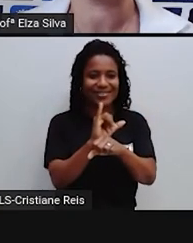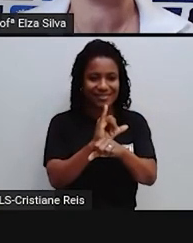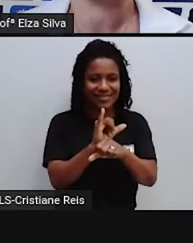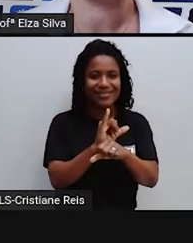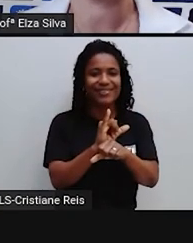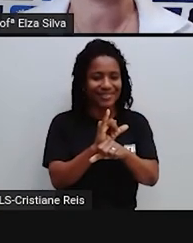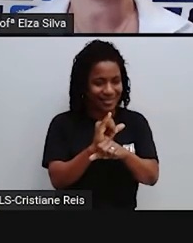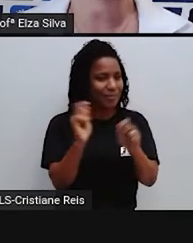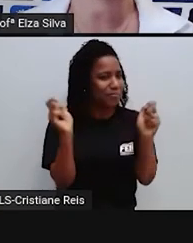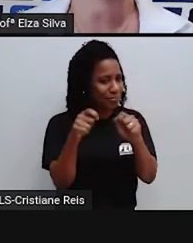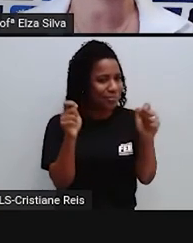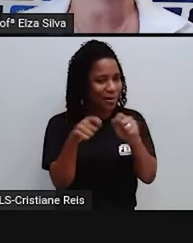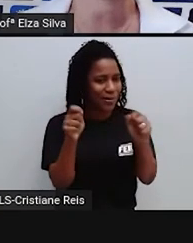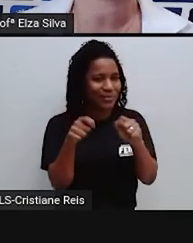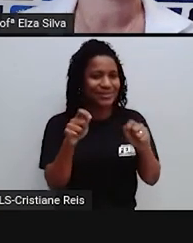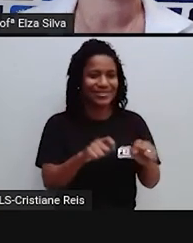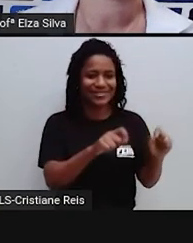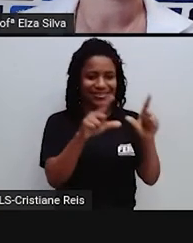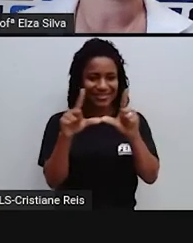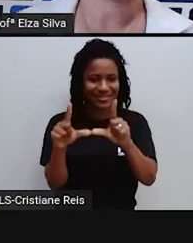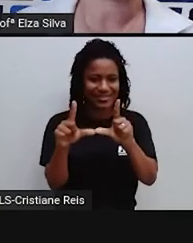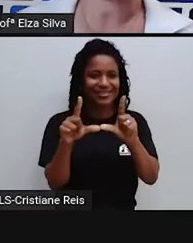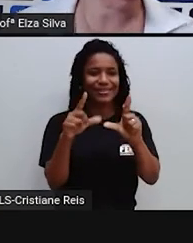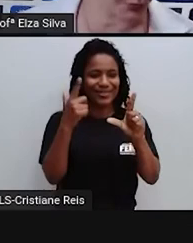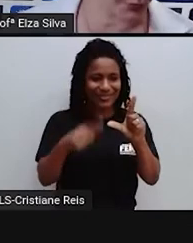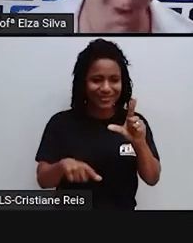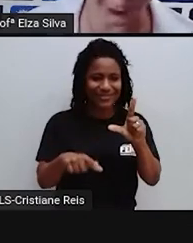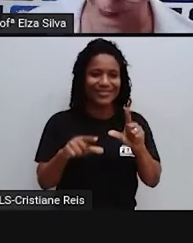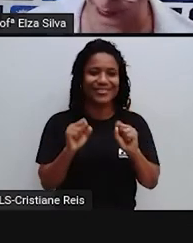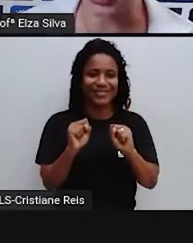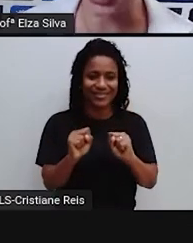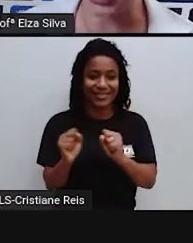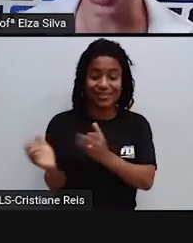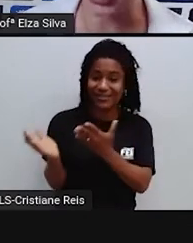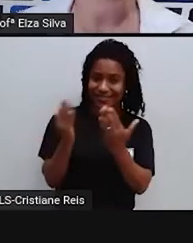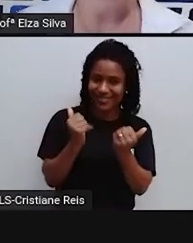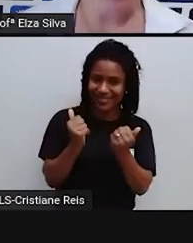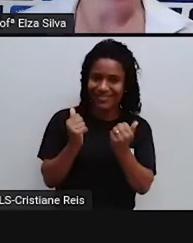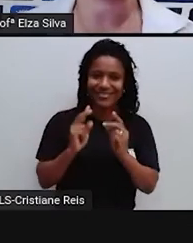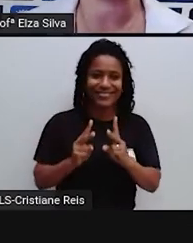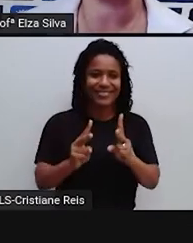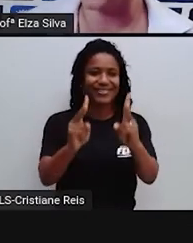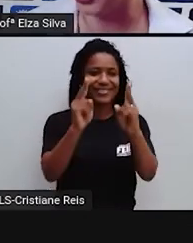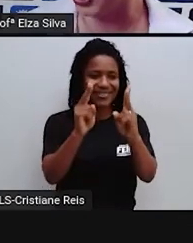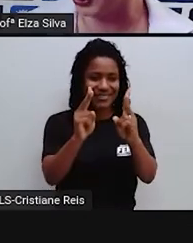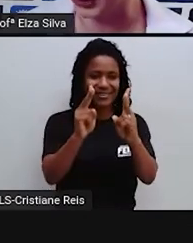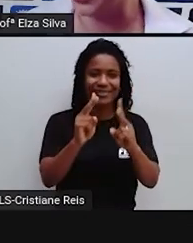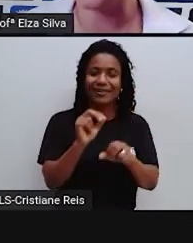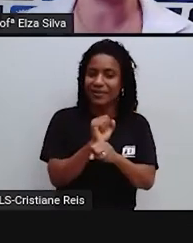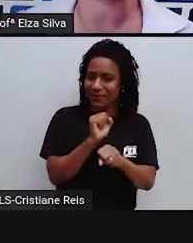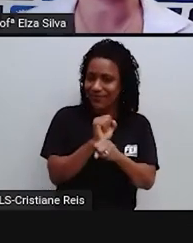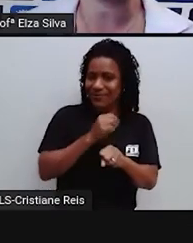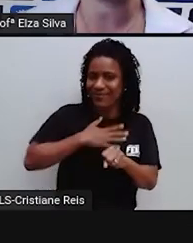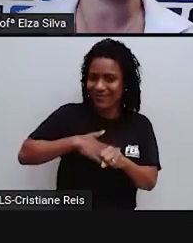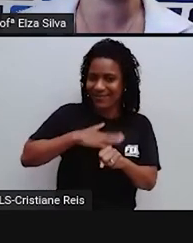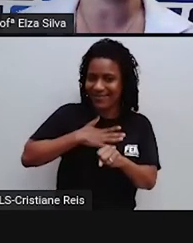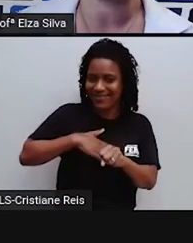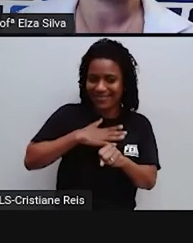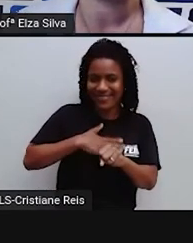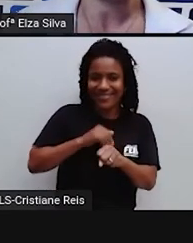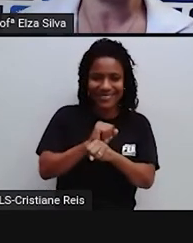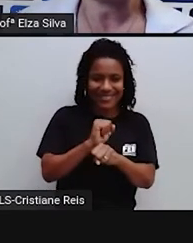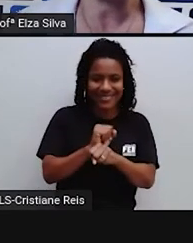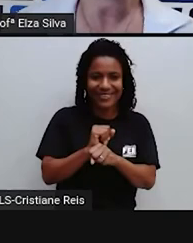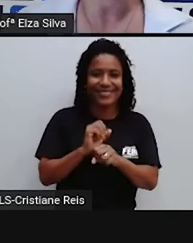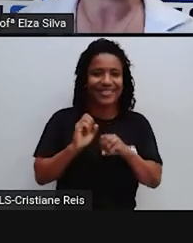aprender Ok Students Let's go Vamos lá A nossa aula Ainda não terminou Tem mais novidades